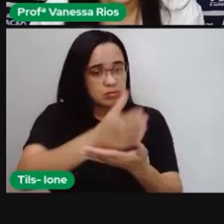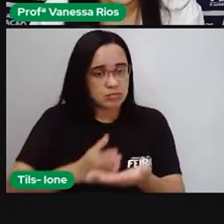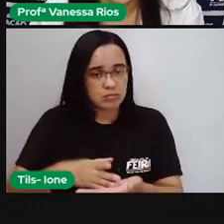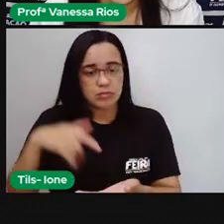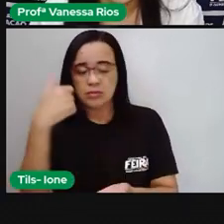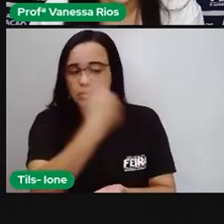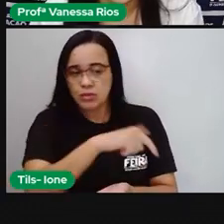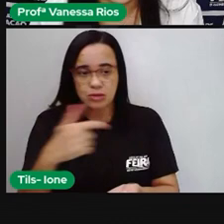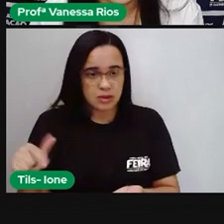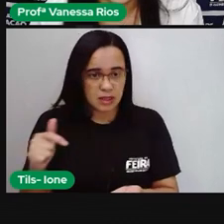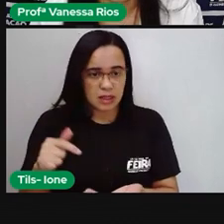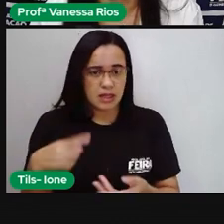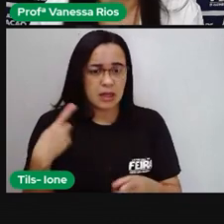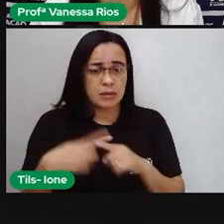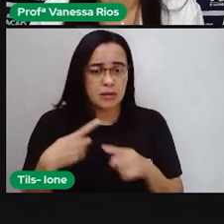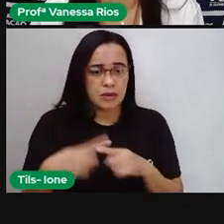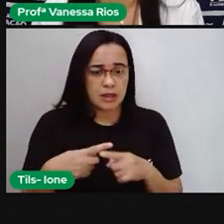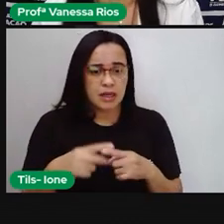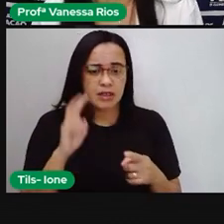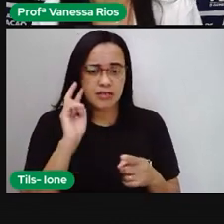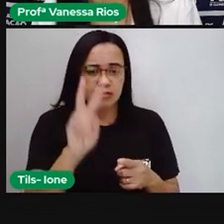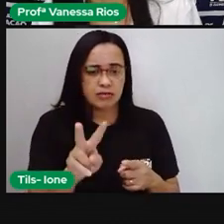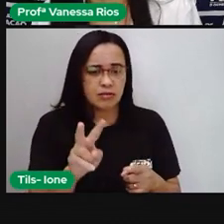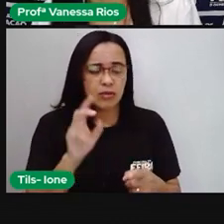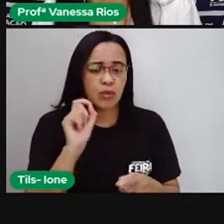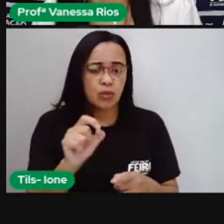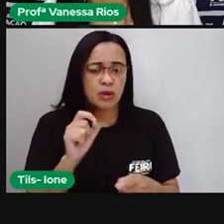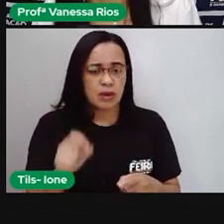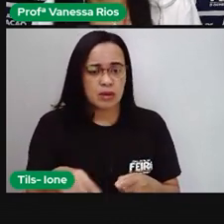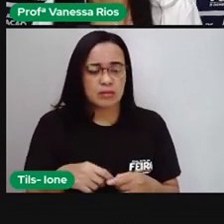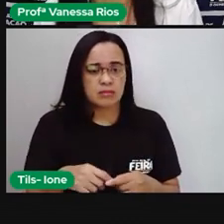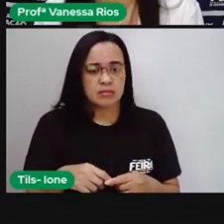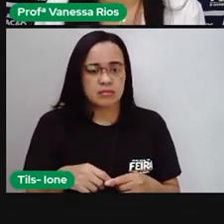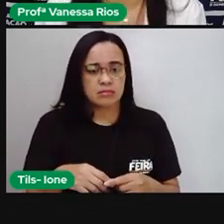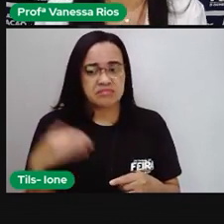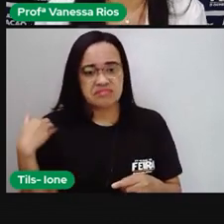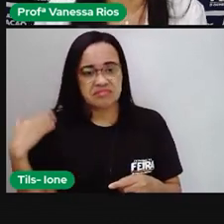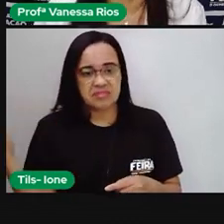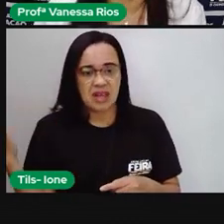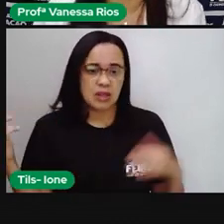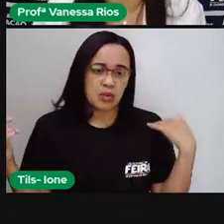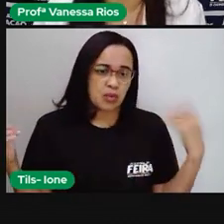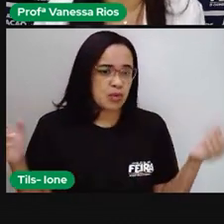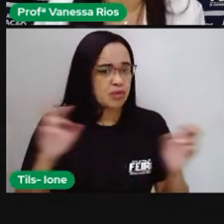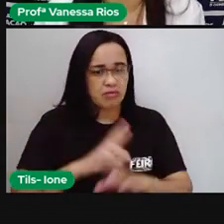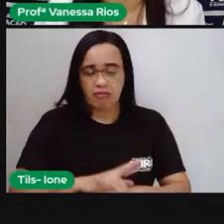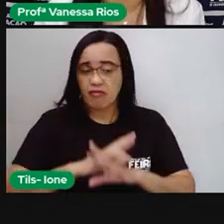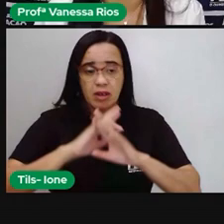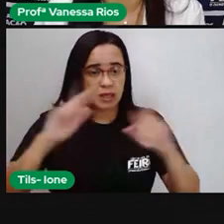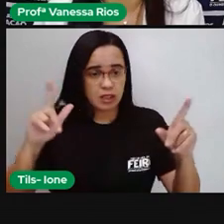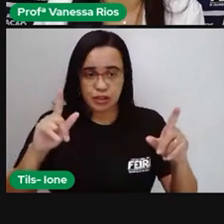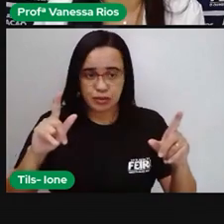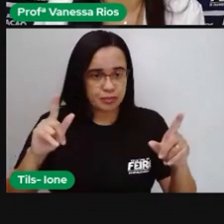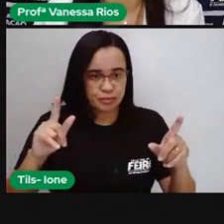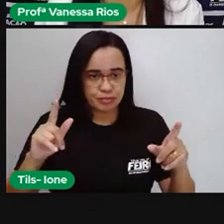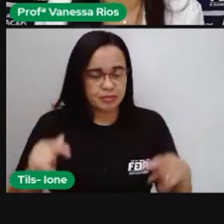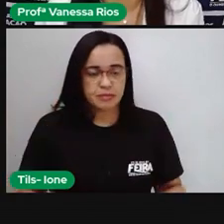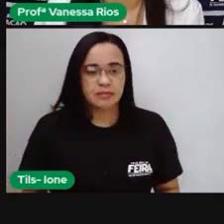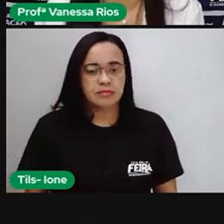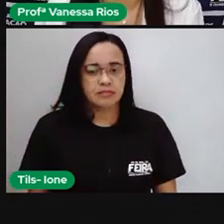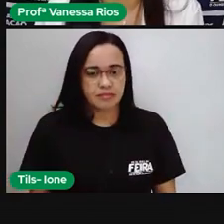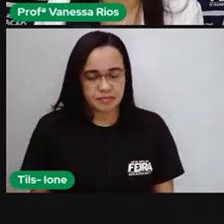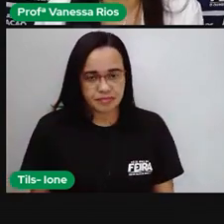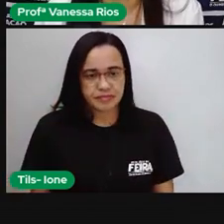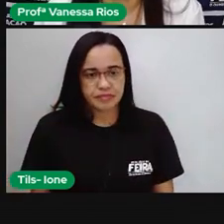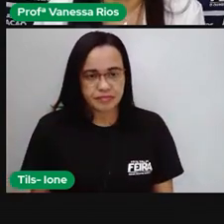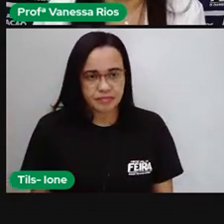a gente passar o eixo aqui, a gente vai perceber que um lado não corresponde ao outro. Então, é uma figura não simétrica ou